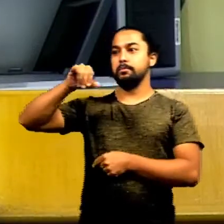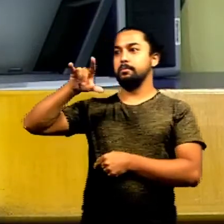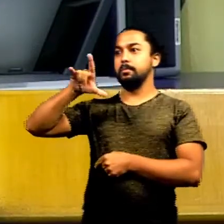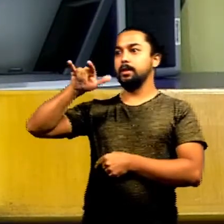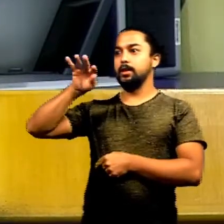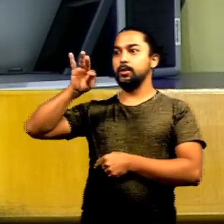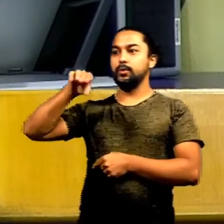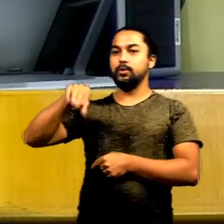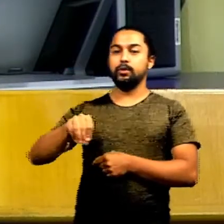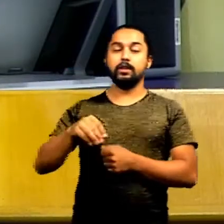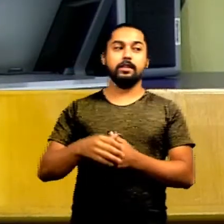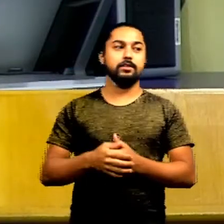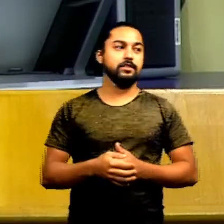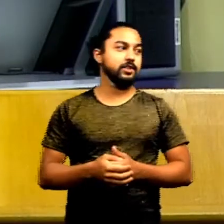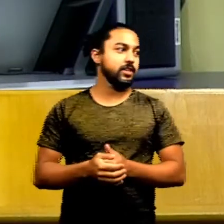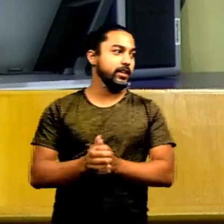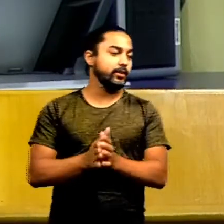Mercês